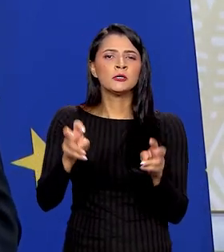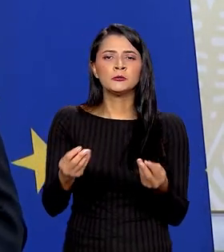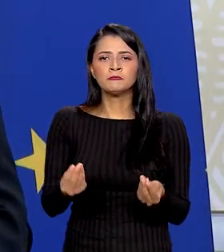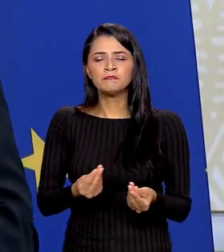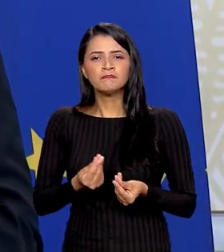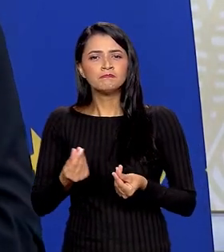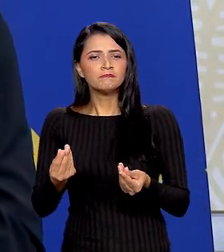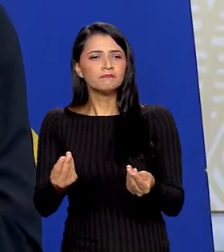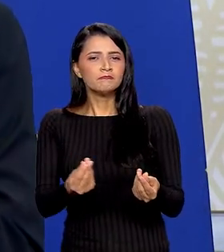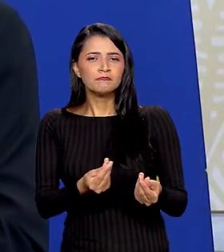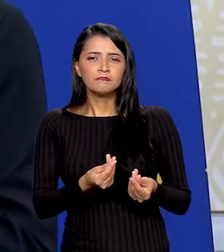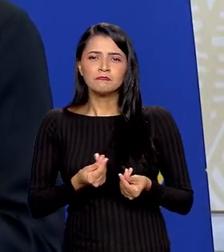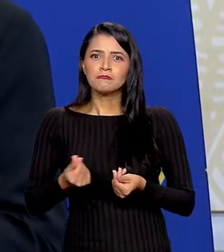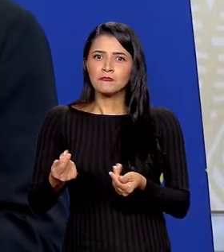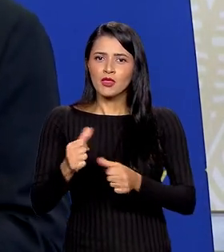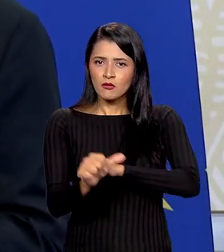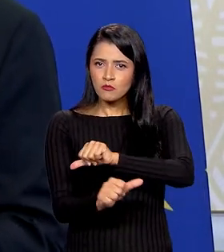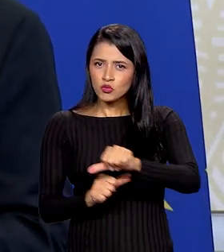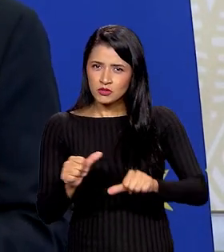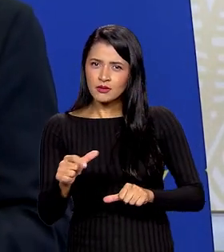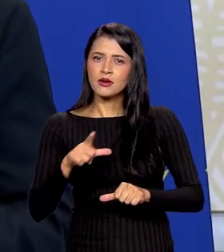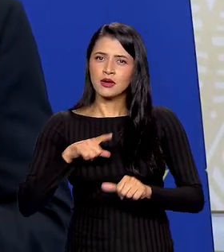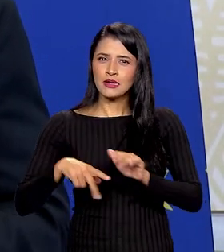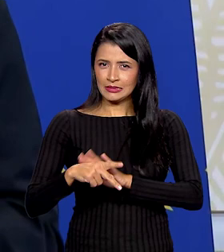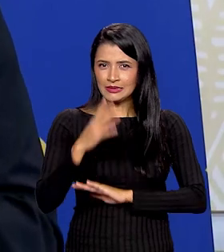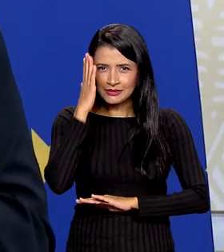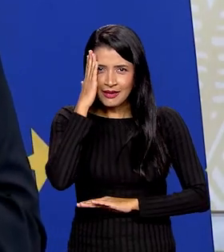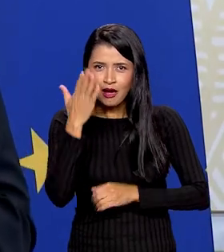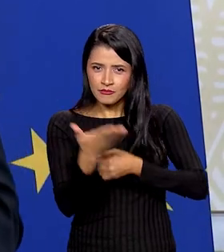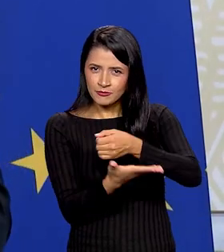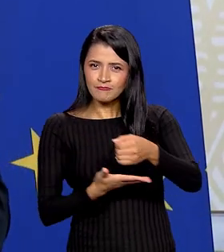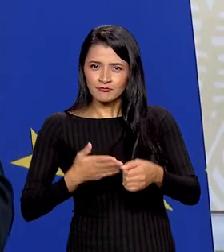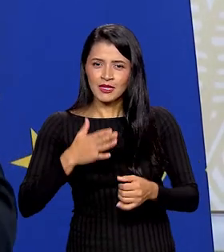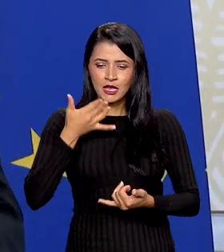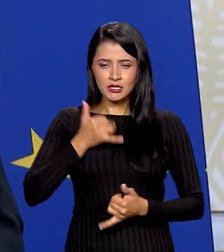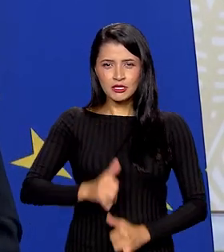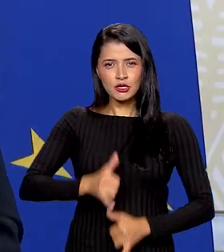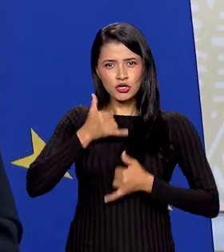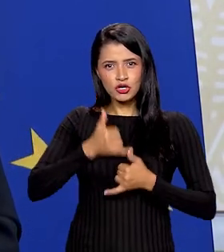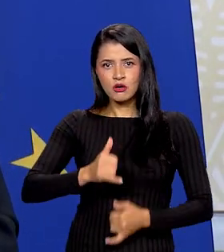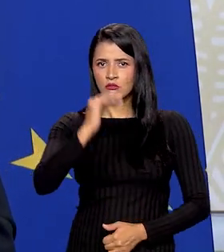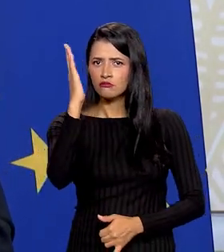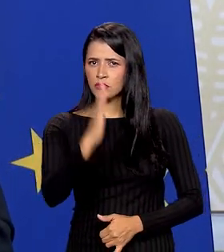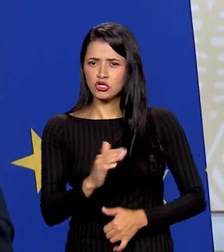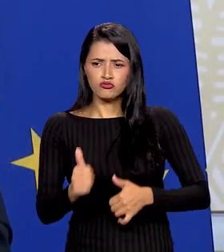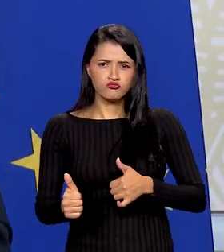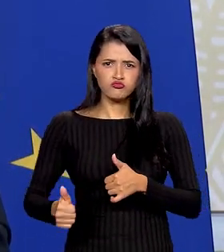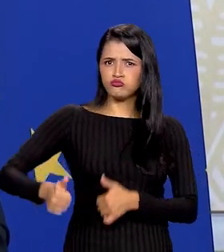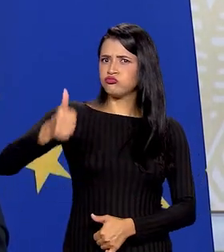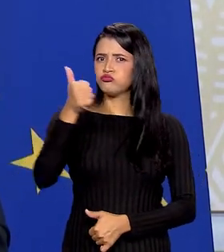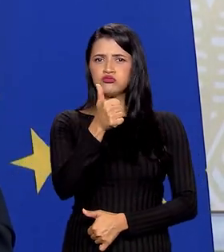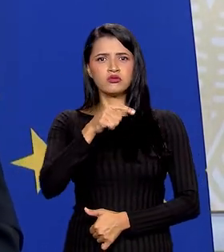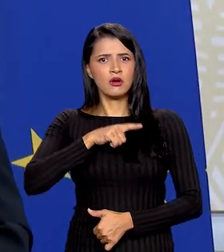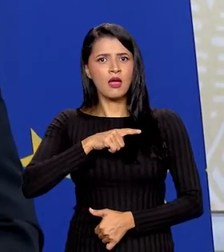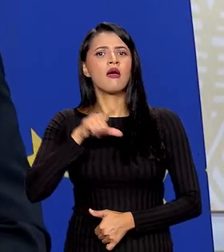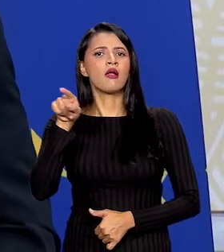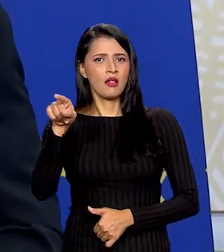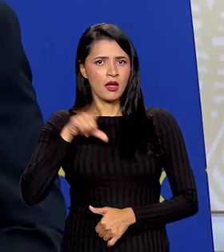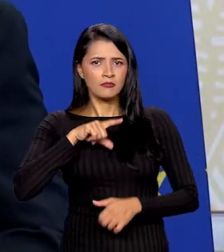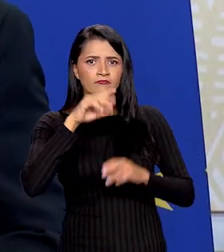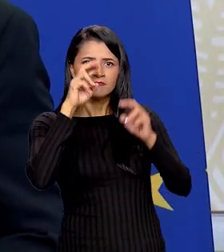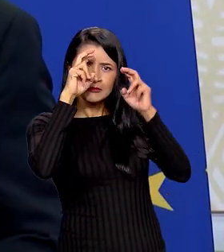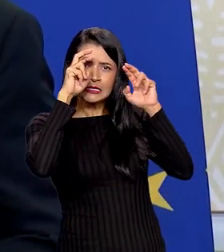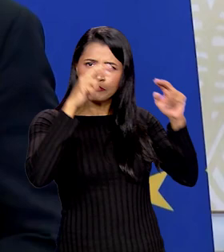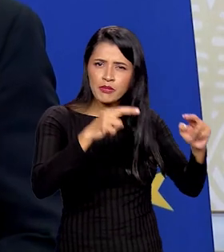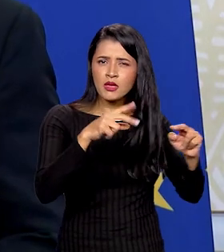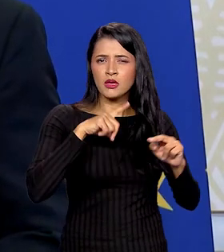questão da mudança, sabe, na matriz energética, o Brasil é imbatível, o Brasil é